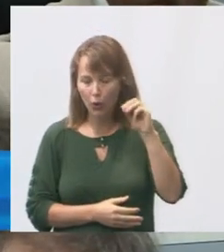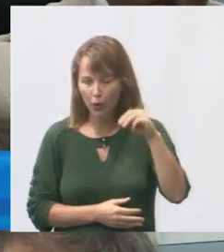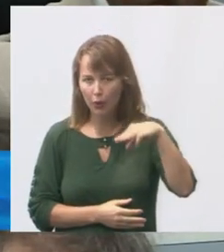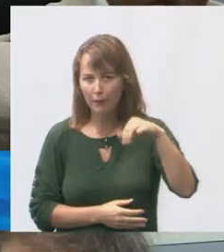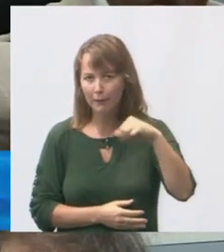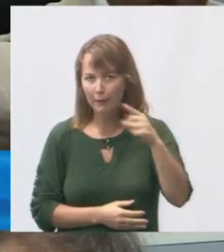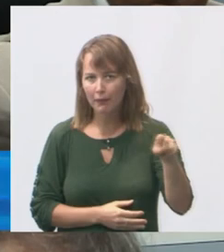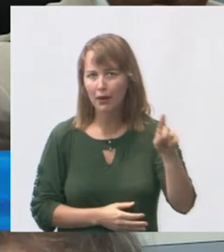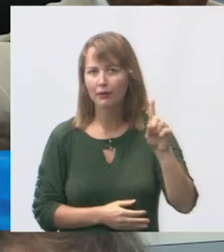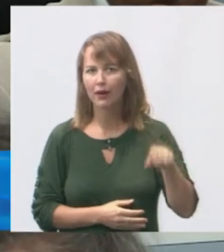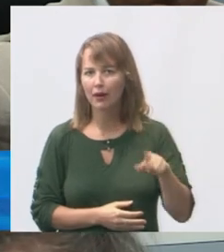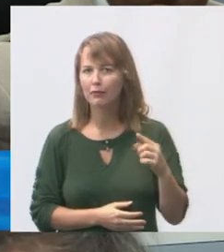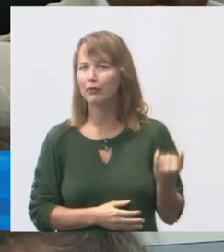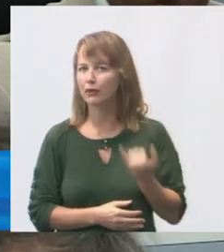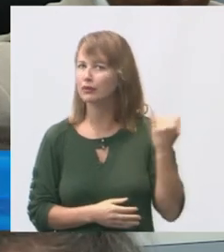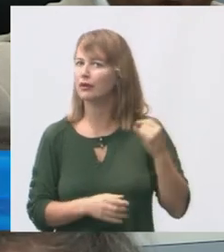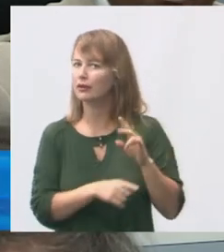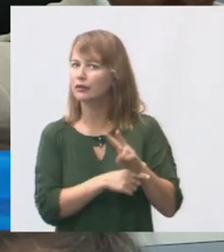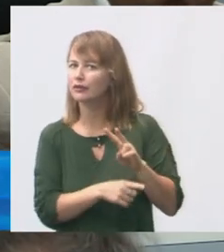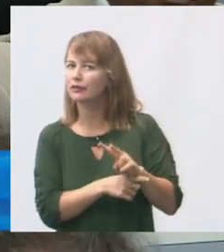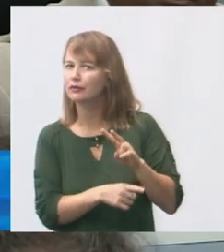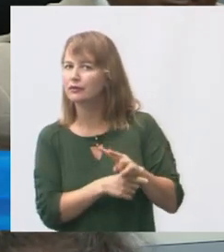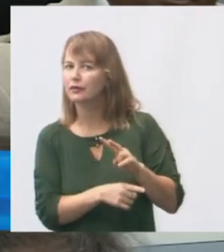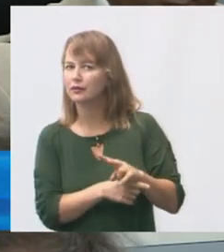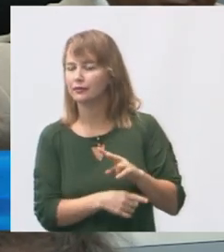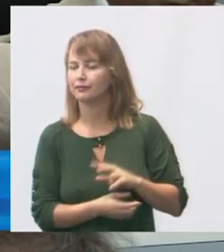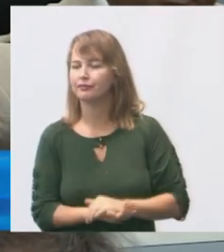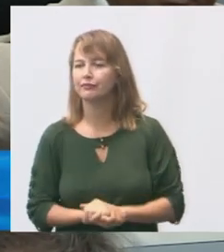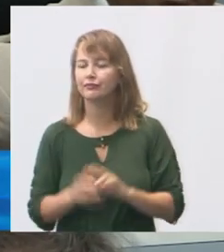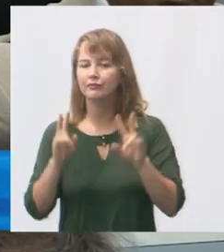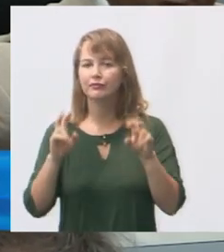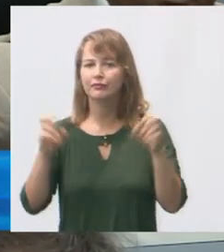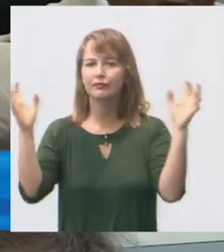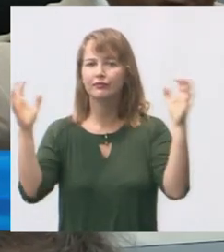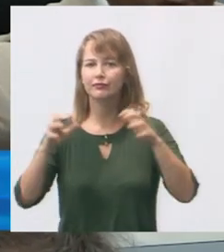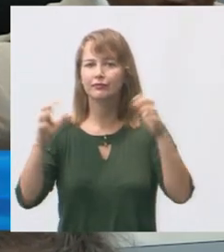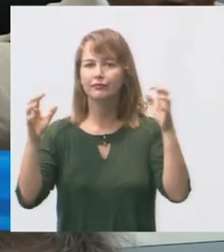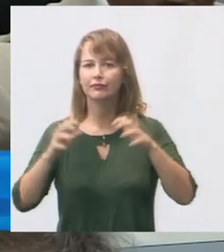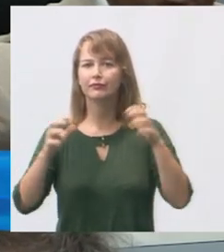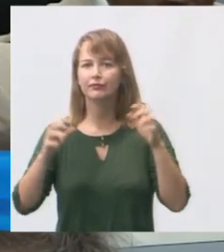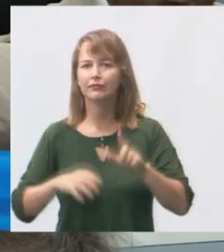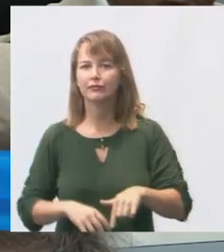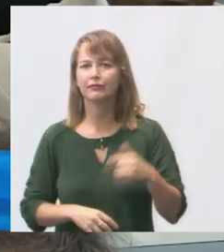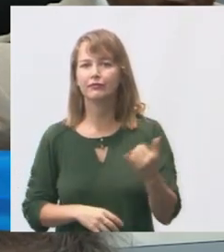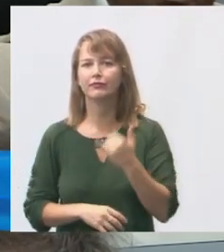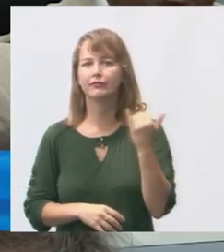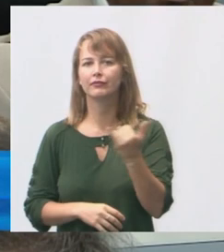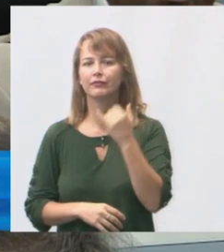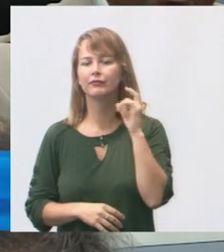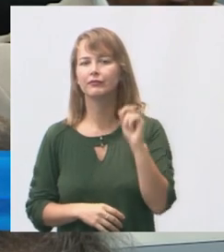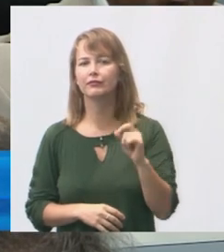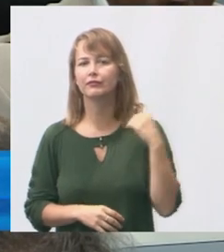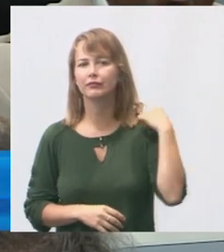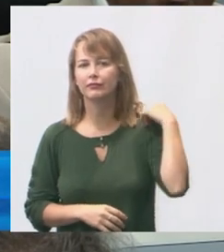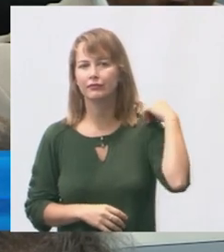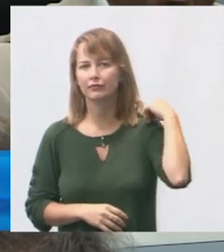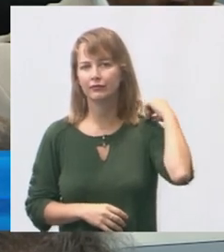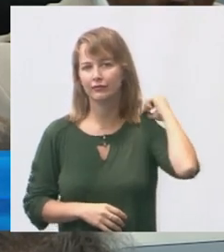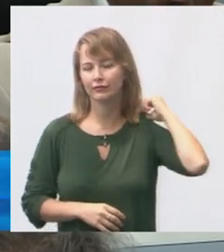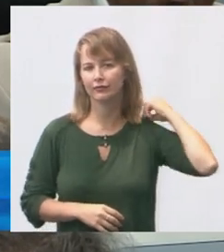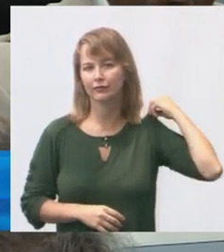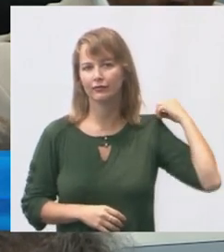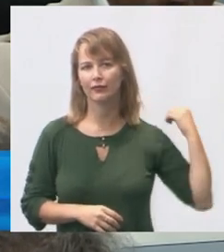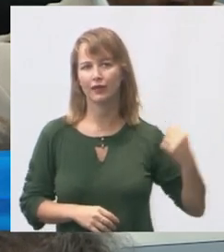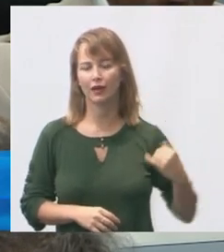importante fiscalizar isso com relação a chuvas eu acho muito importante aproveitar que o